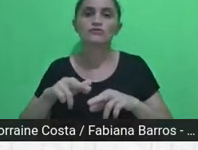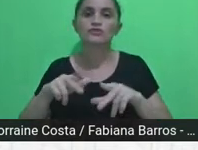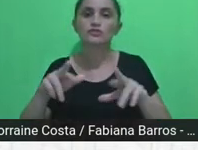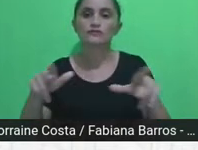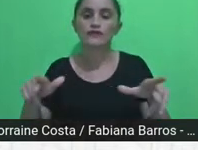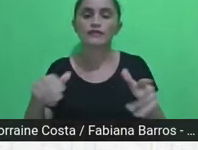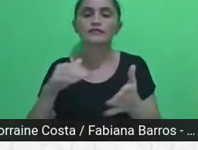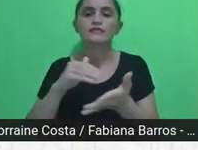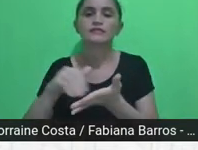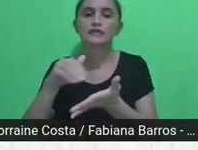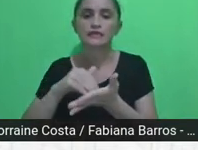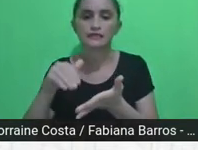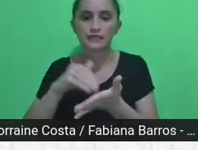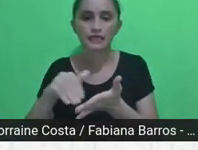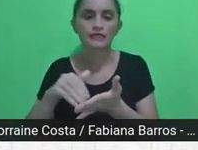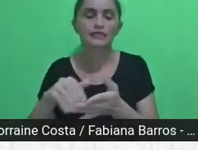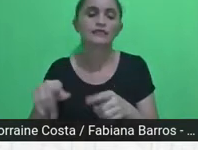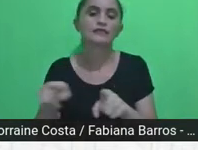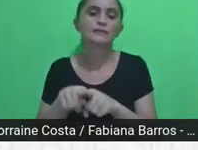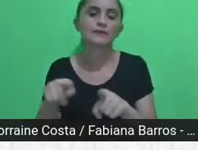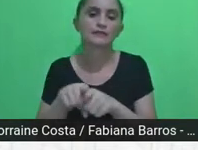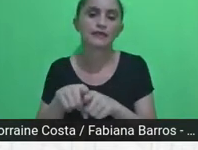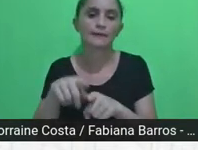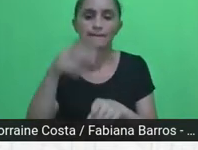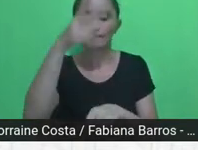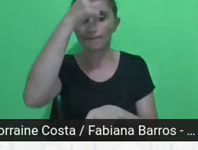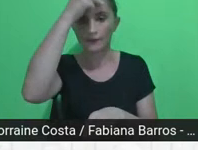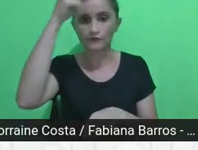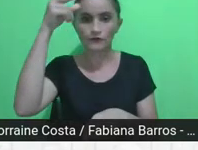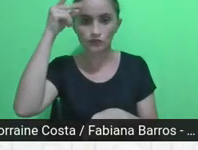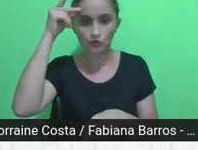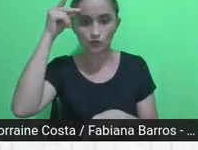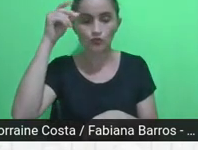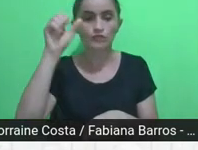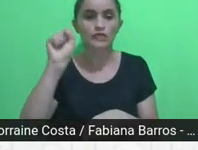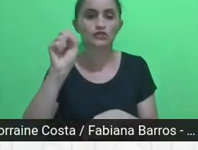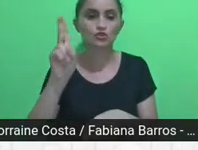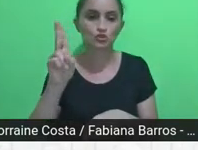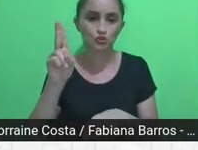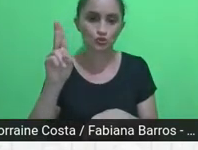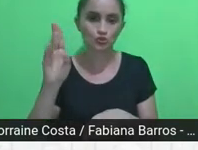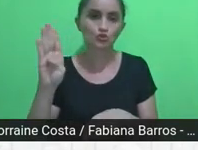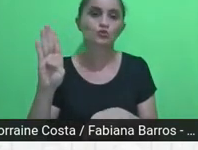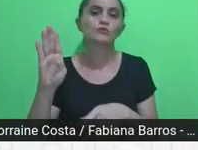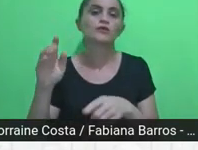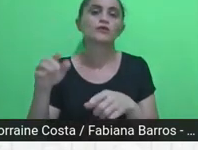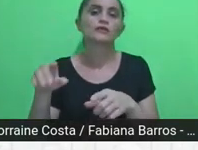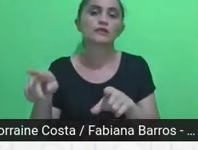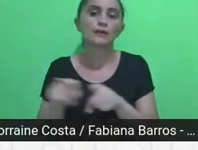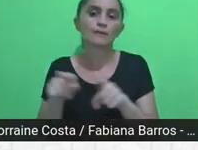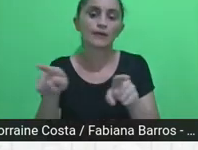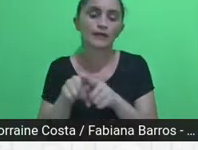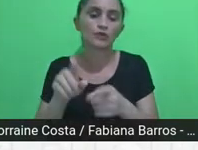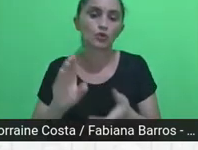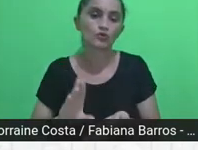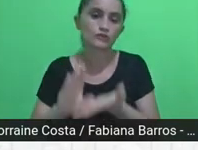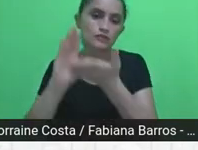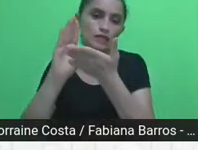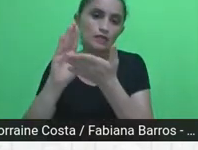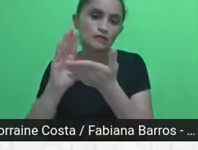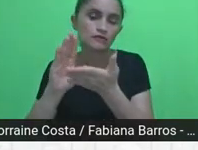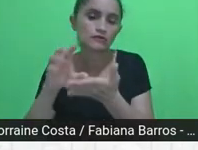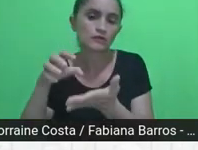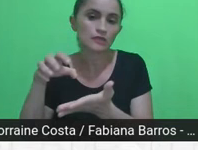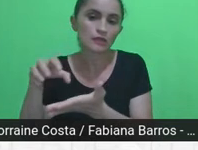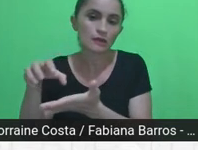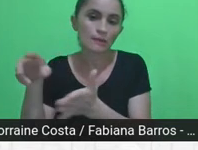das subprefeituras e do Conselho Regional que é o Conselho Eleito de Representantes da População.